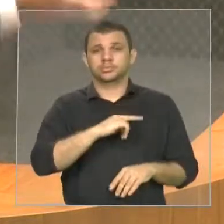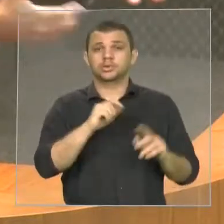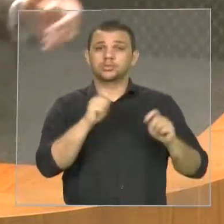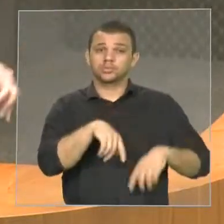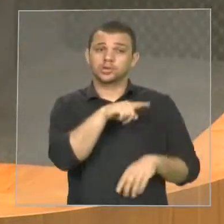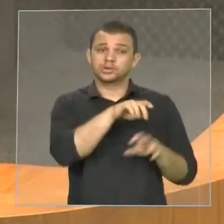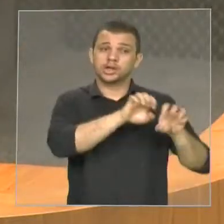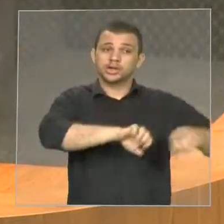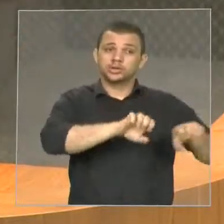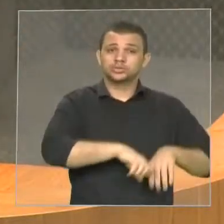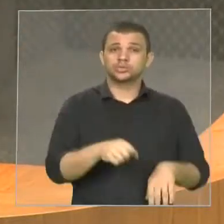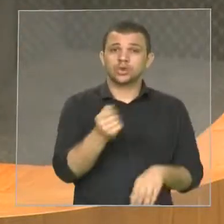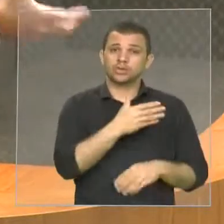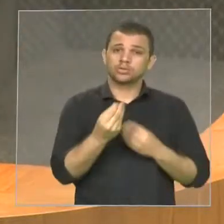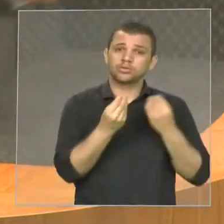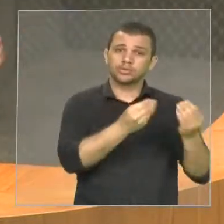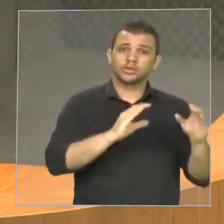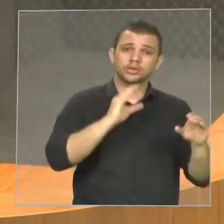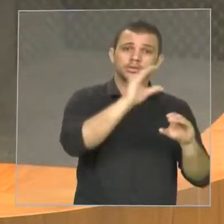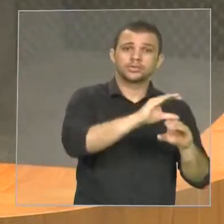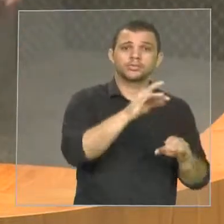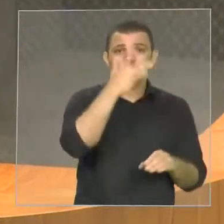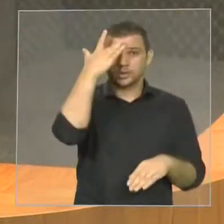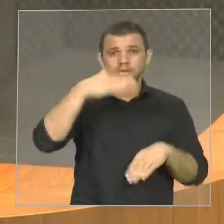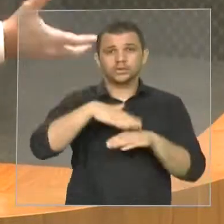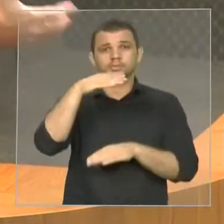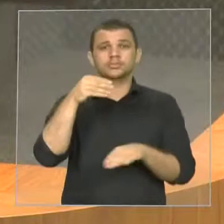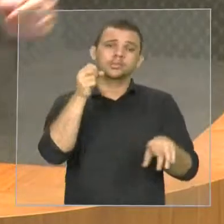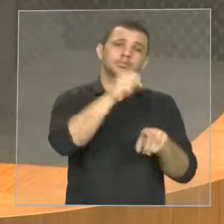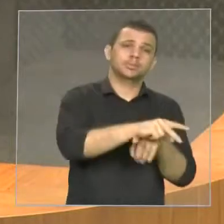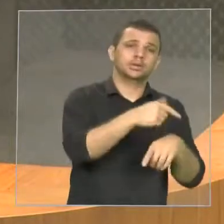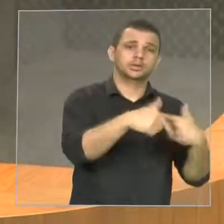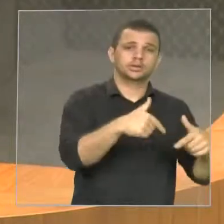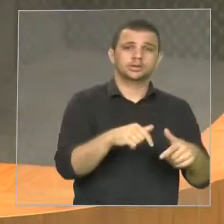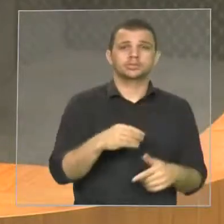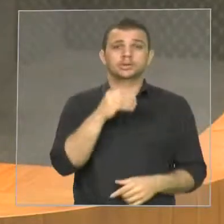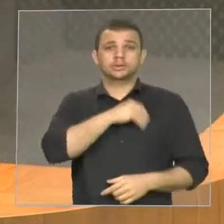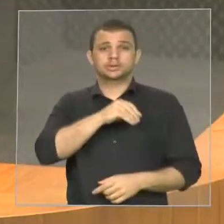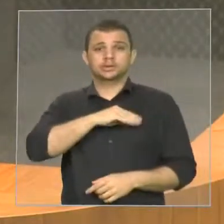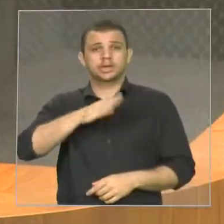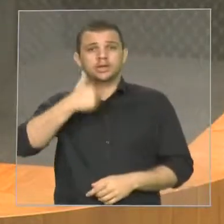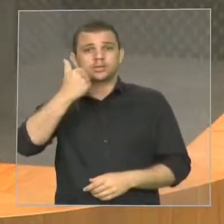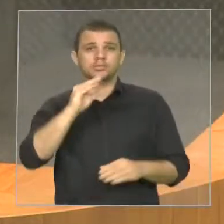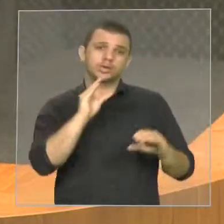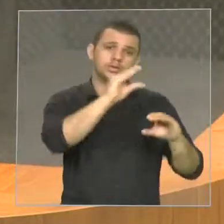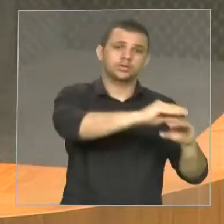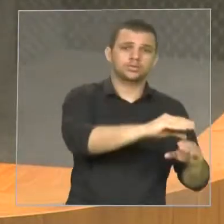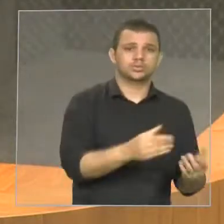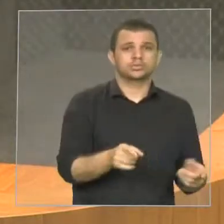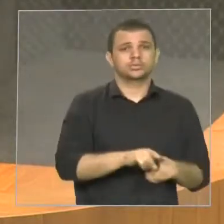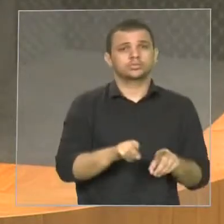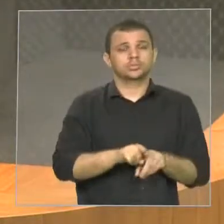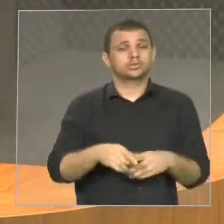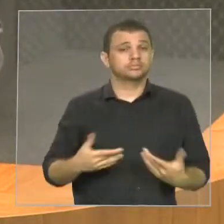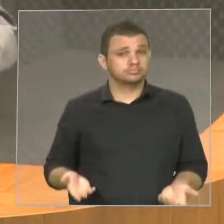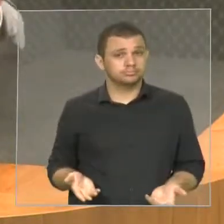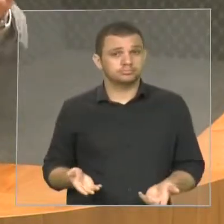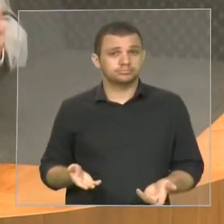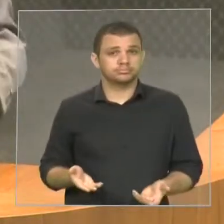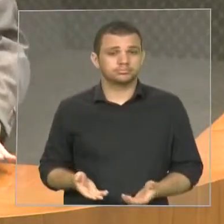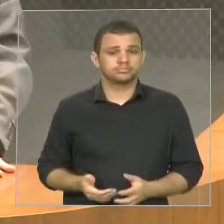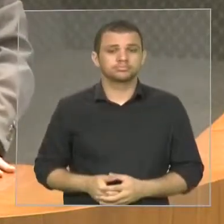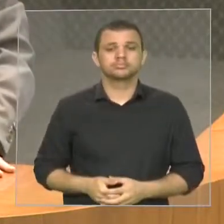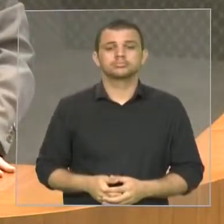Secretaria de Administração. Vamos botar mais gente trabalhando lá, remunerando melhor essas pessoas. Deputado Mike Barros, assim que possível, me conceda uma parte.